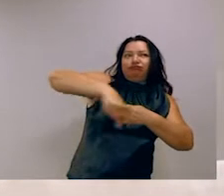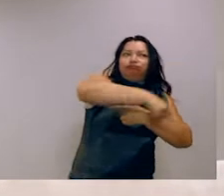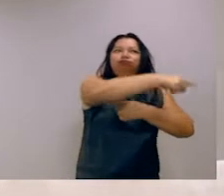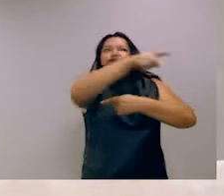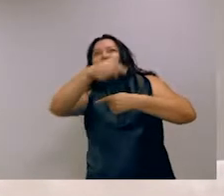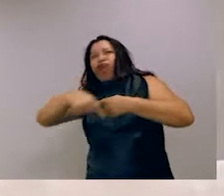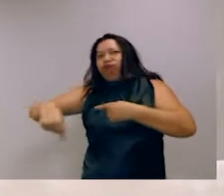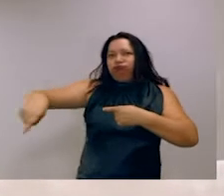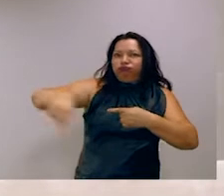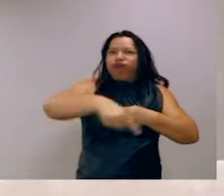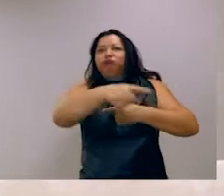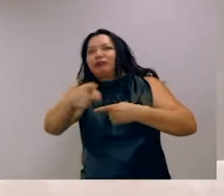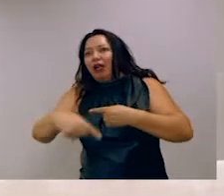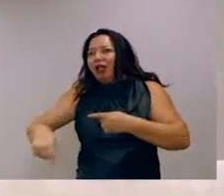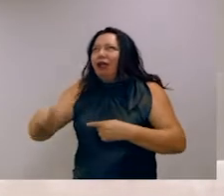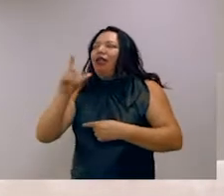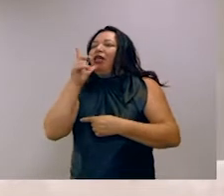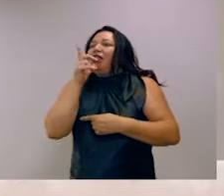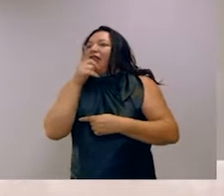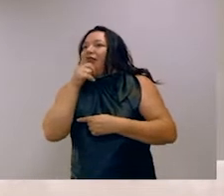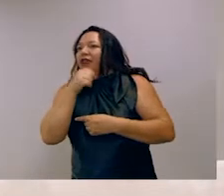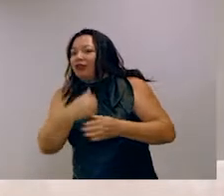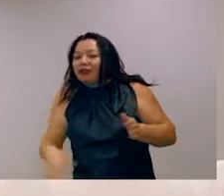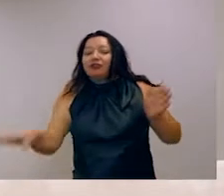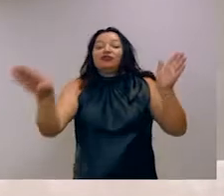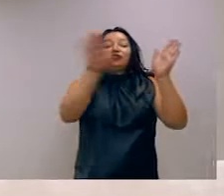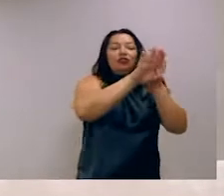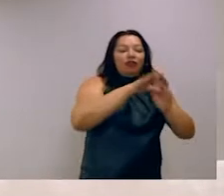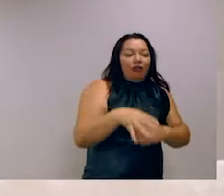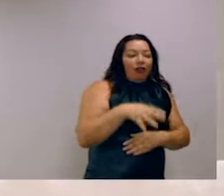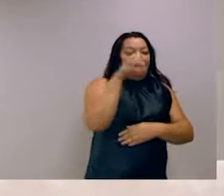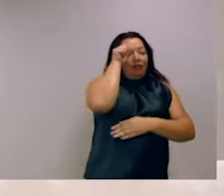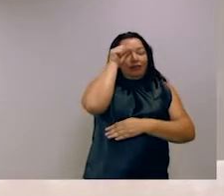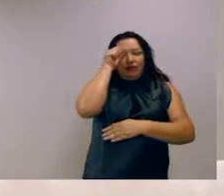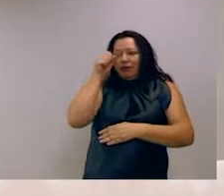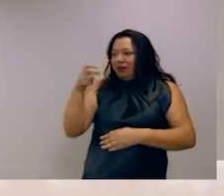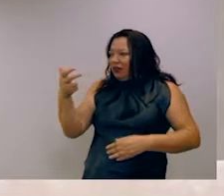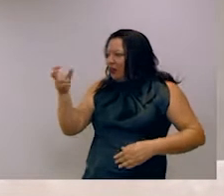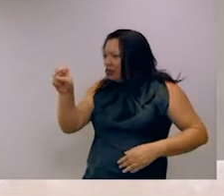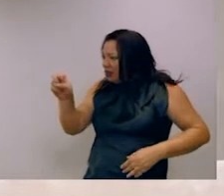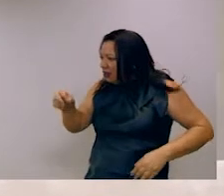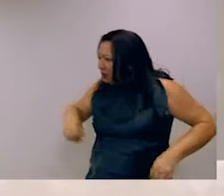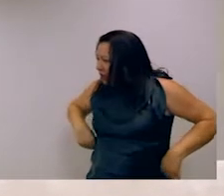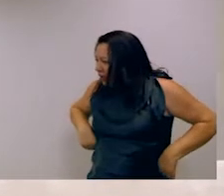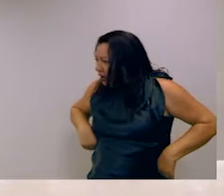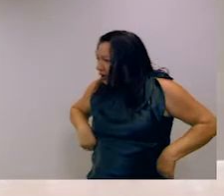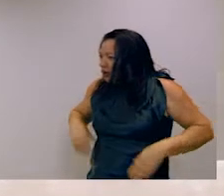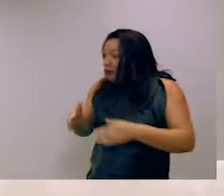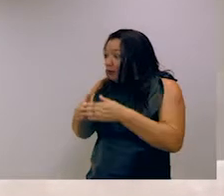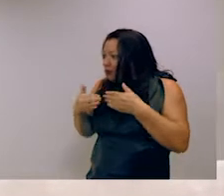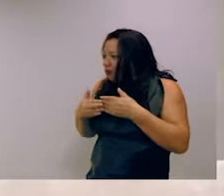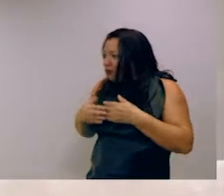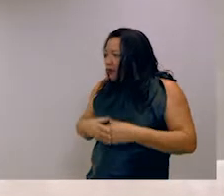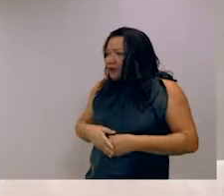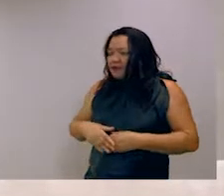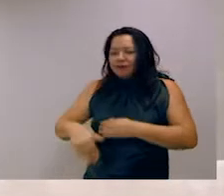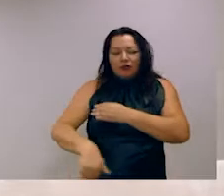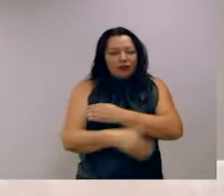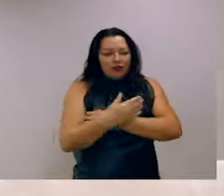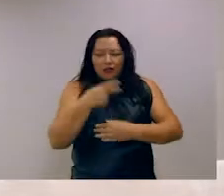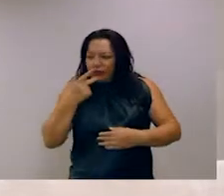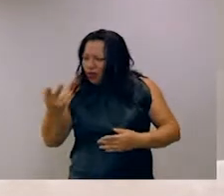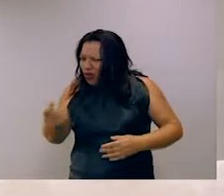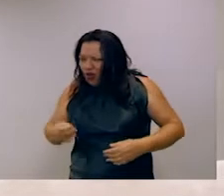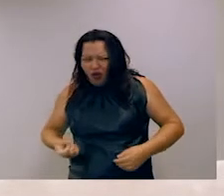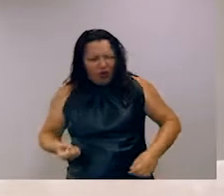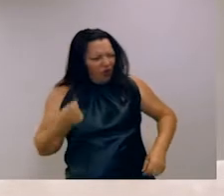grande. Depois de muito tempo chegaram ao hotel. Aqui estamos. Você precisa me pagar 15 dólares. Por favor. O taxista disse ao jovem. O